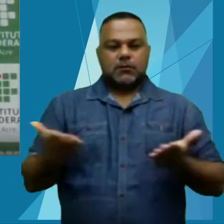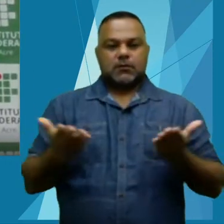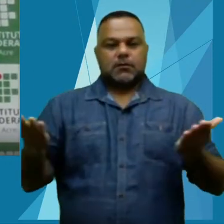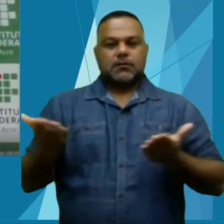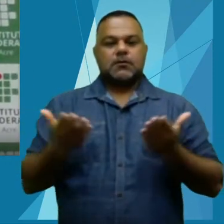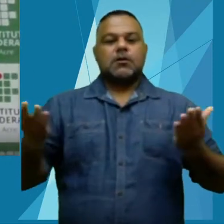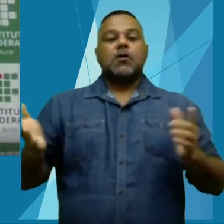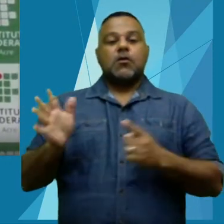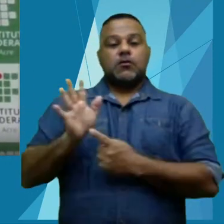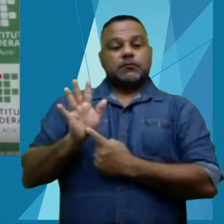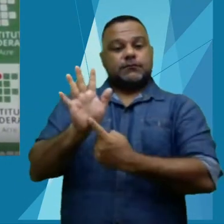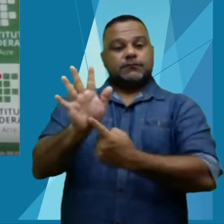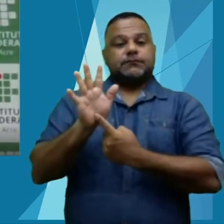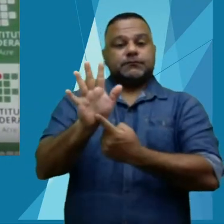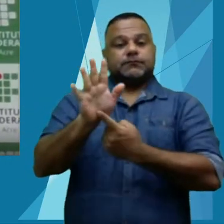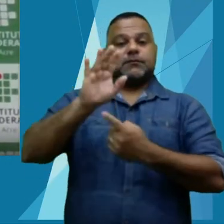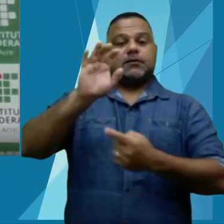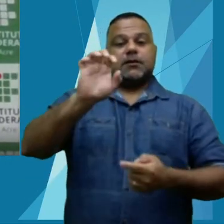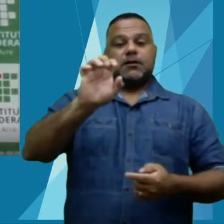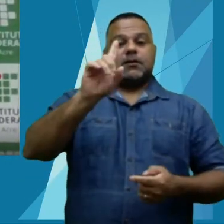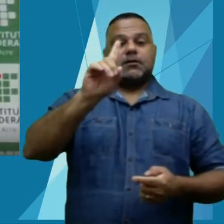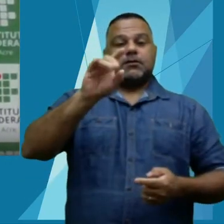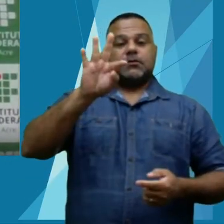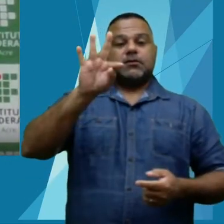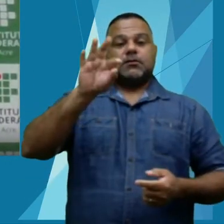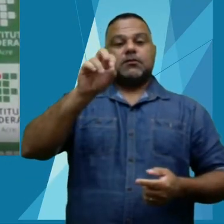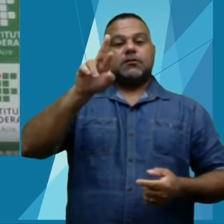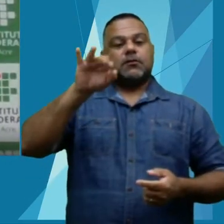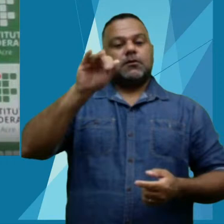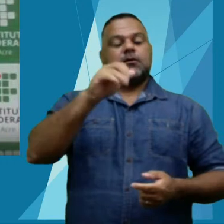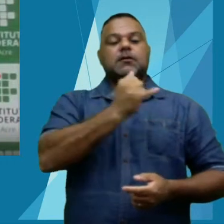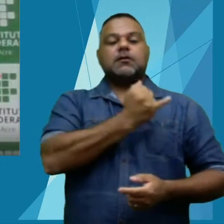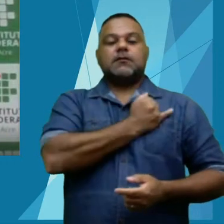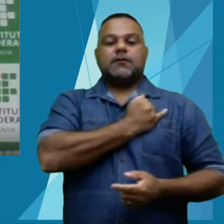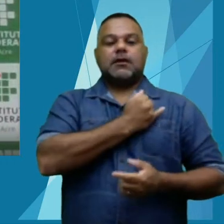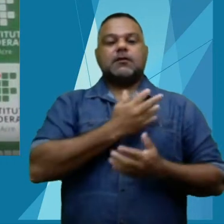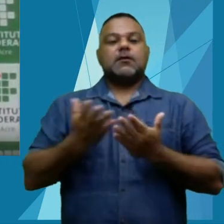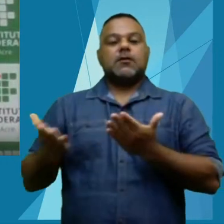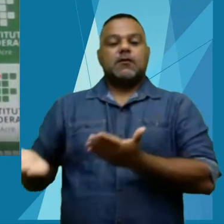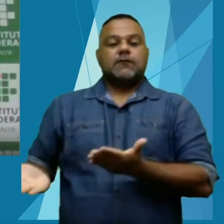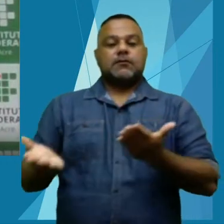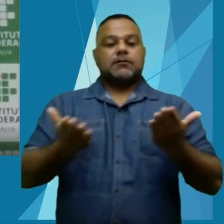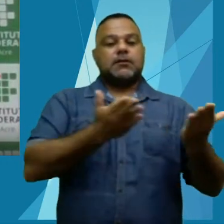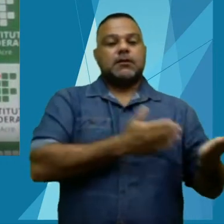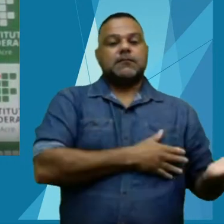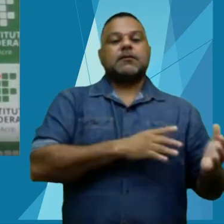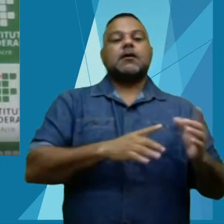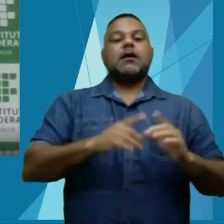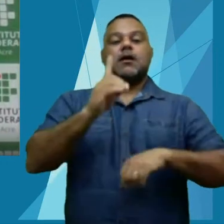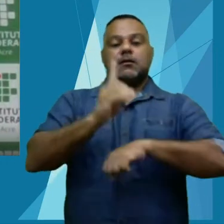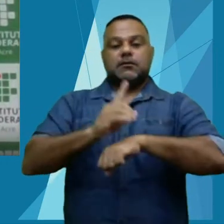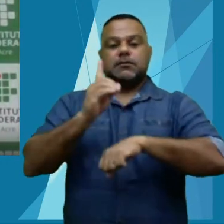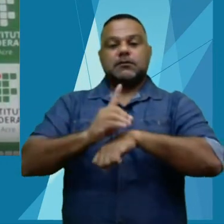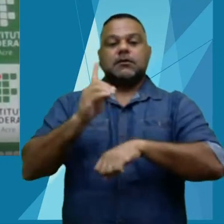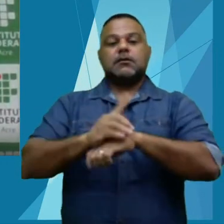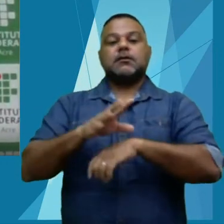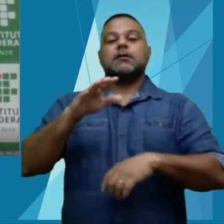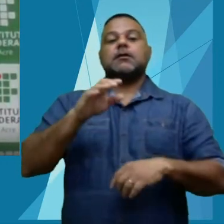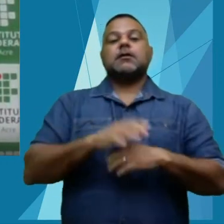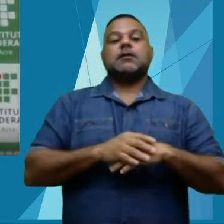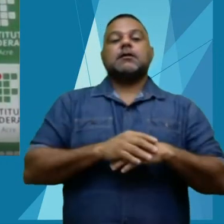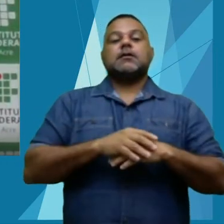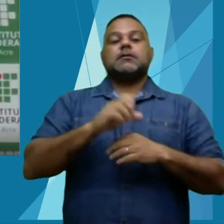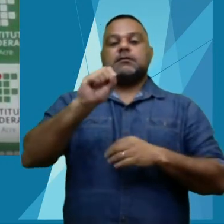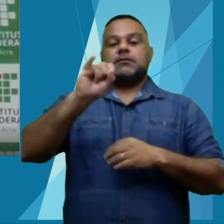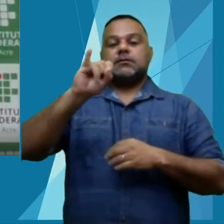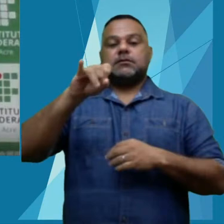sendo lançada pela editora do IFAC. Convidamos agora a diretora sistêmica da EDIFAC, Kelly